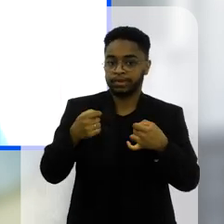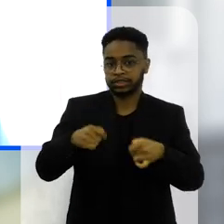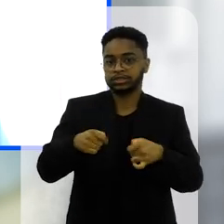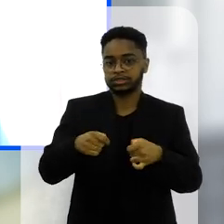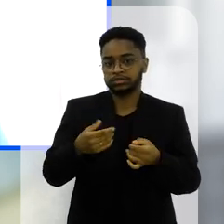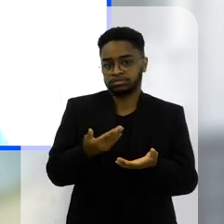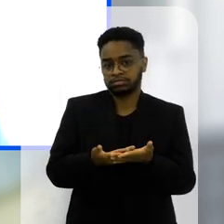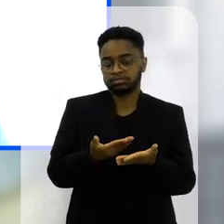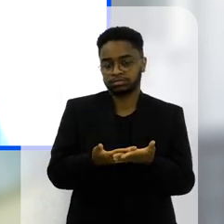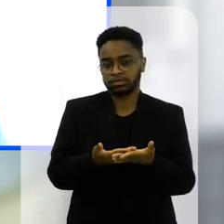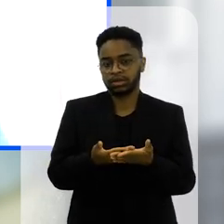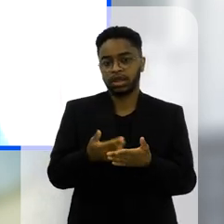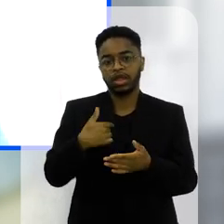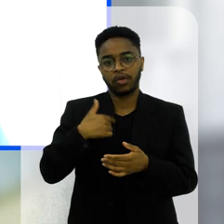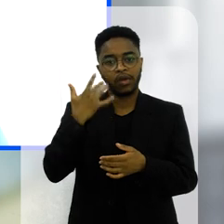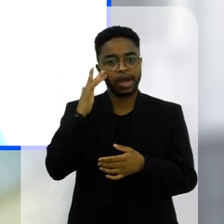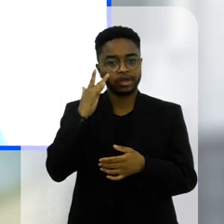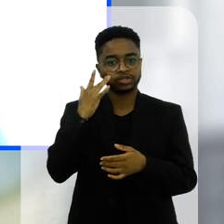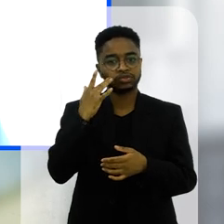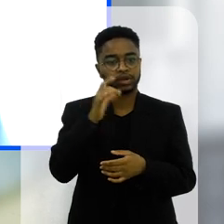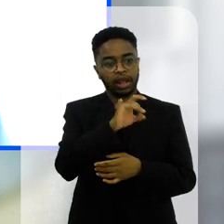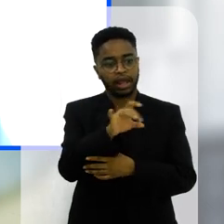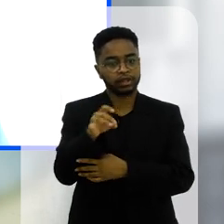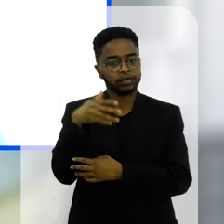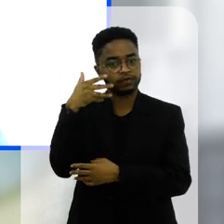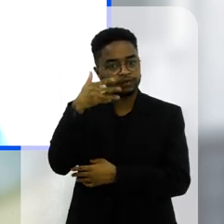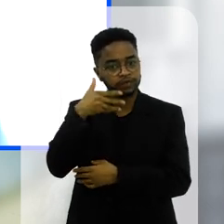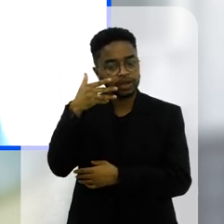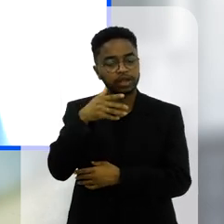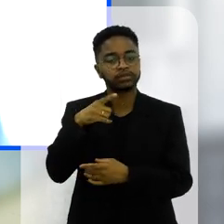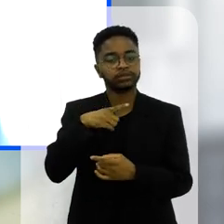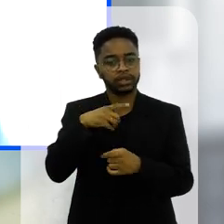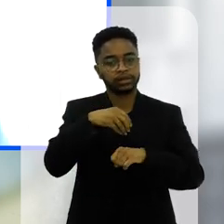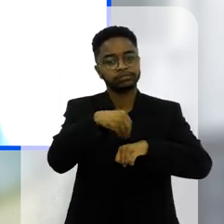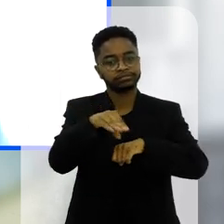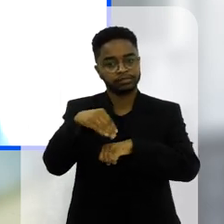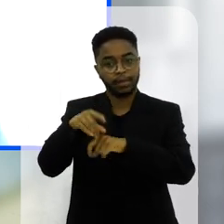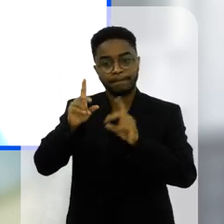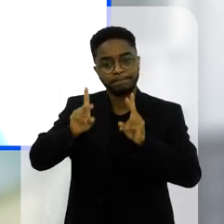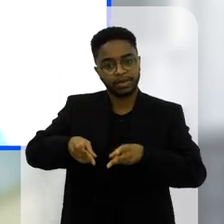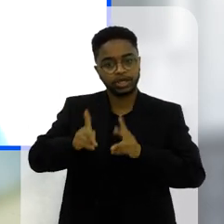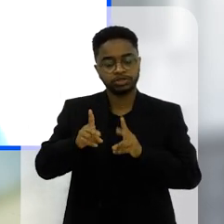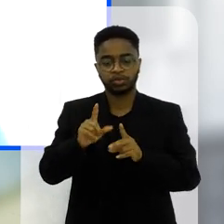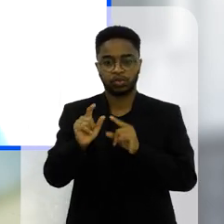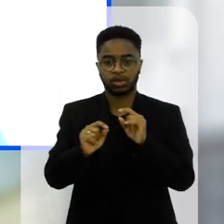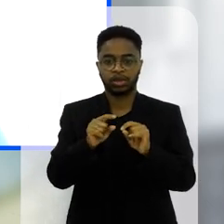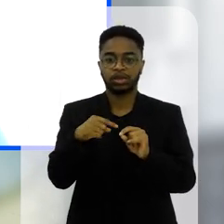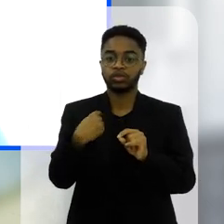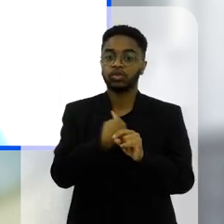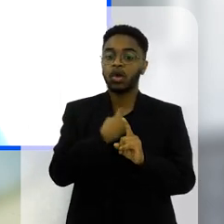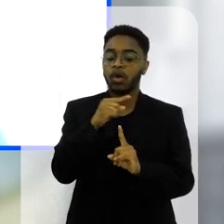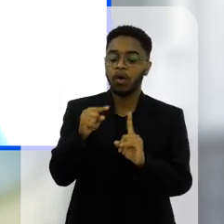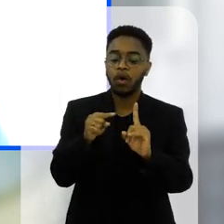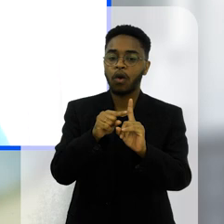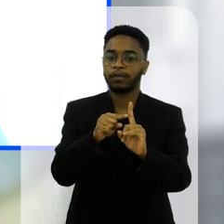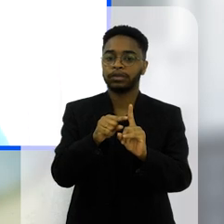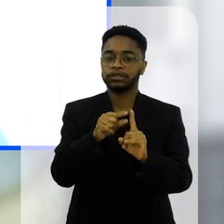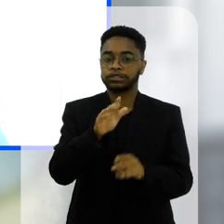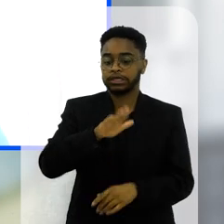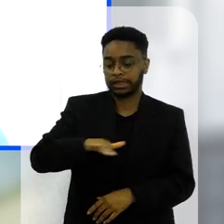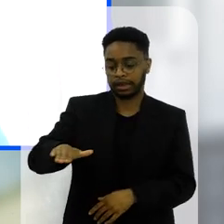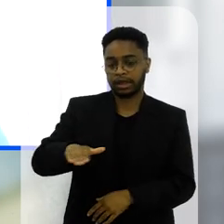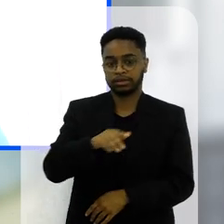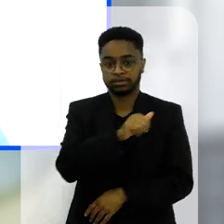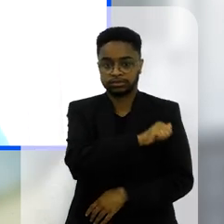estudos né essa mensagem eu acho que perpassou aqui pela fala da Roberta pela fala da Rose a gente quer que de fato os